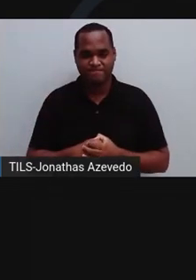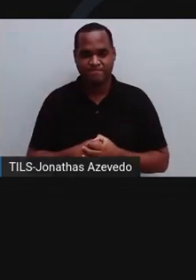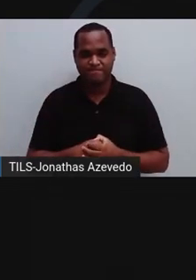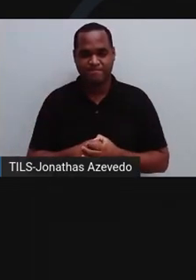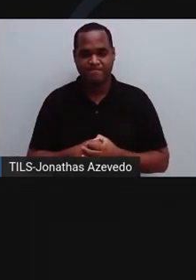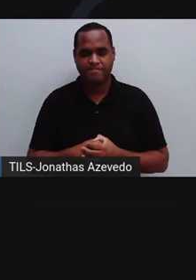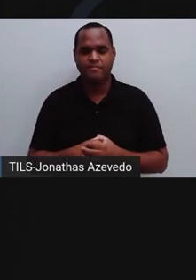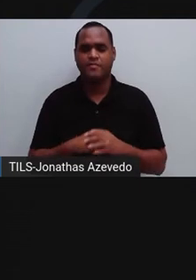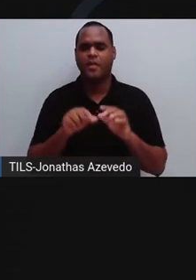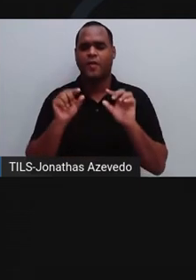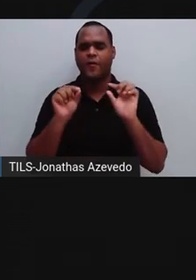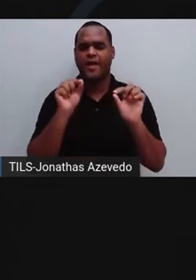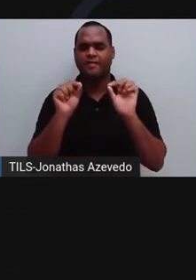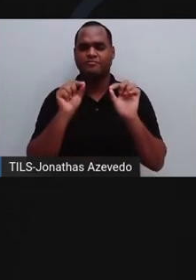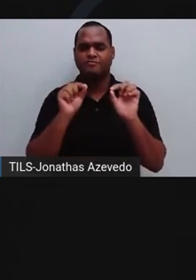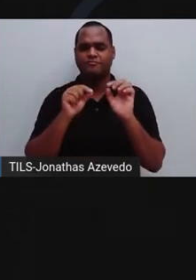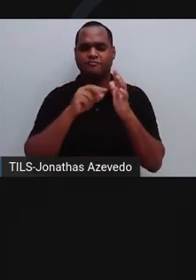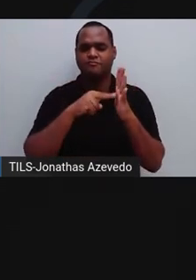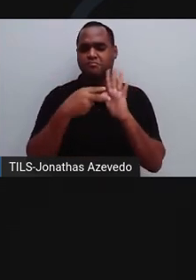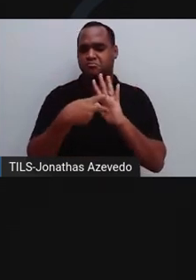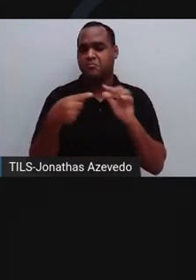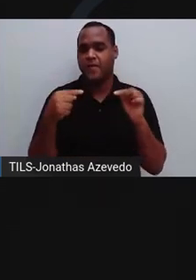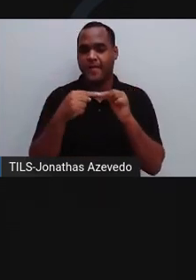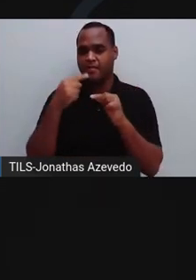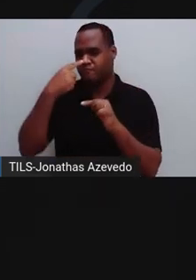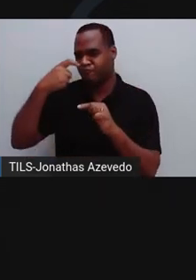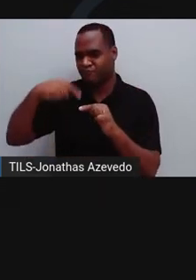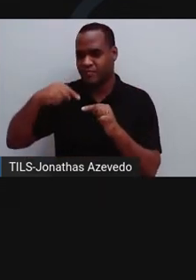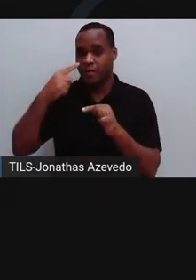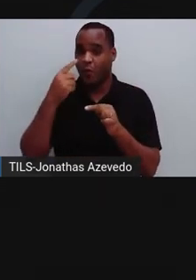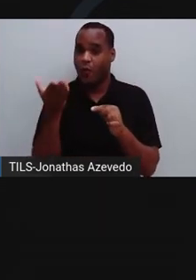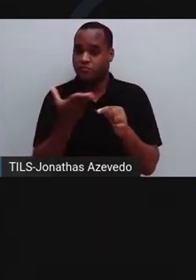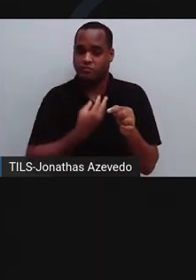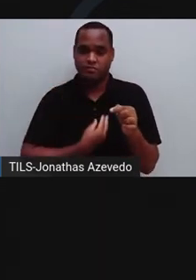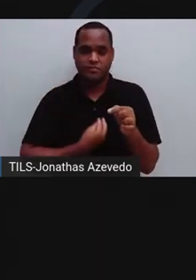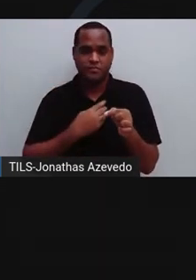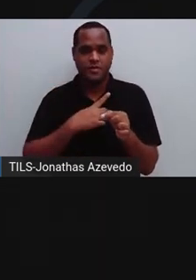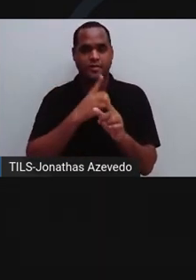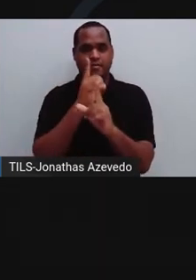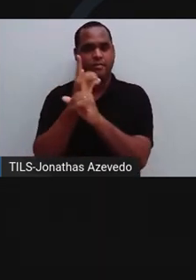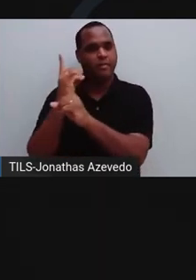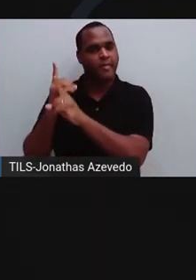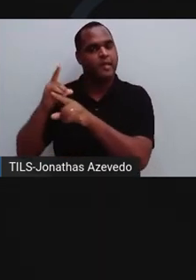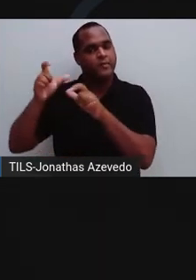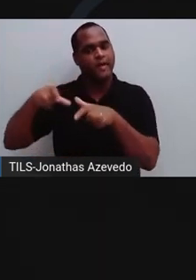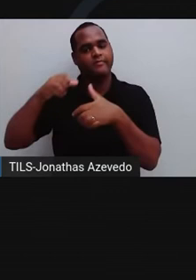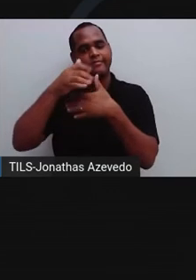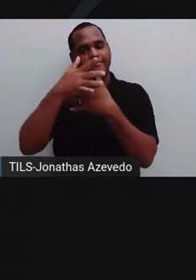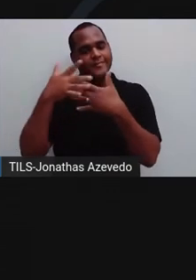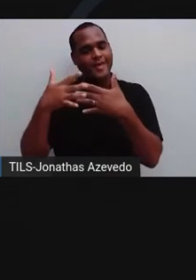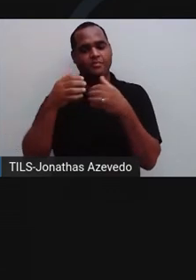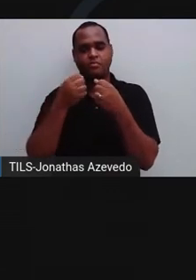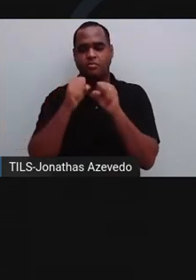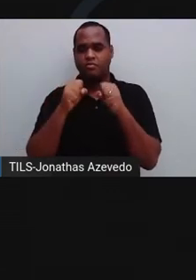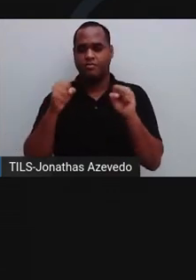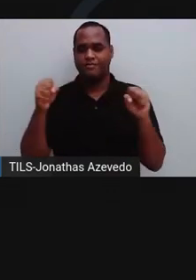A poluição visual é um tipo de poluição moderna encontrada nos grandes centros urbanos.